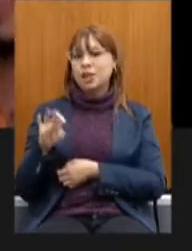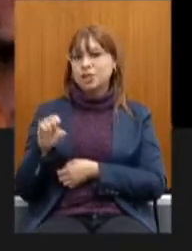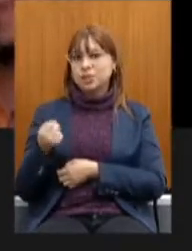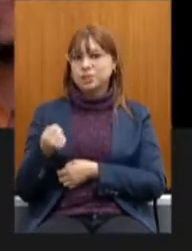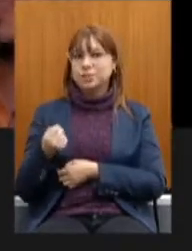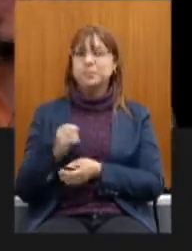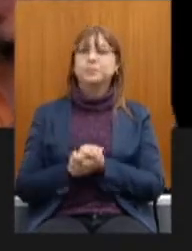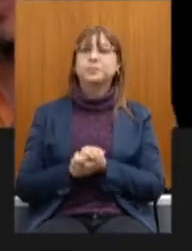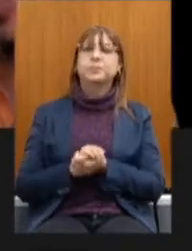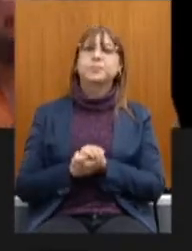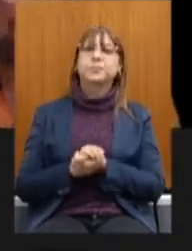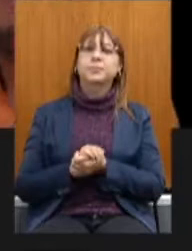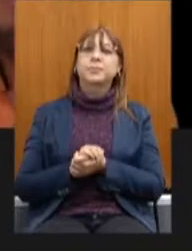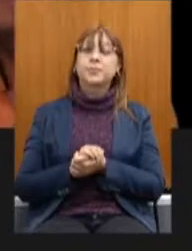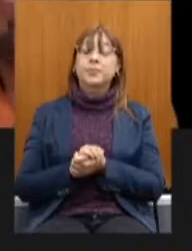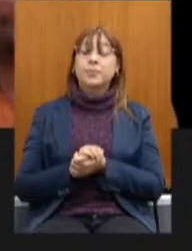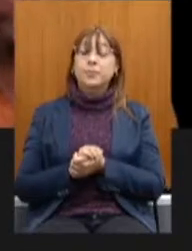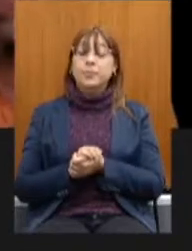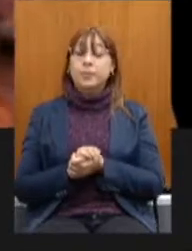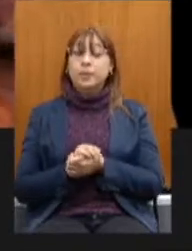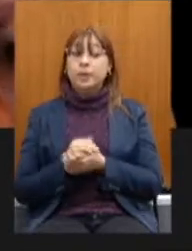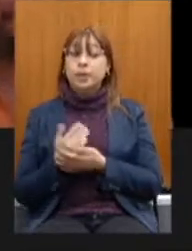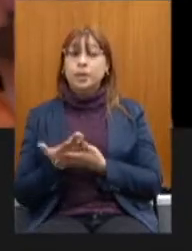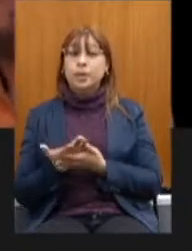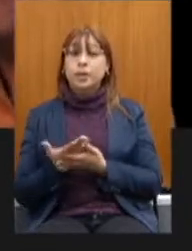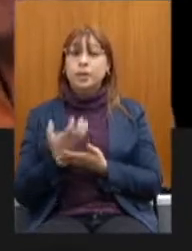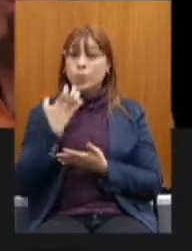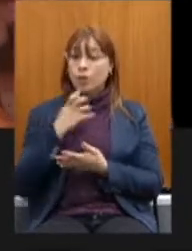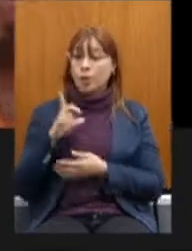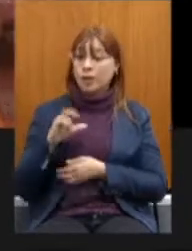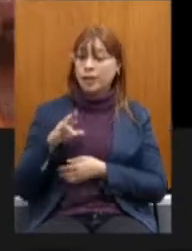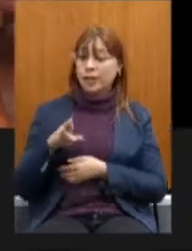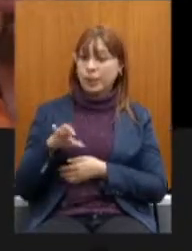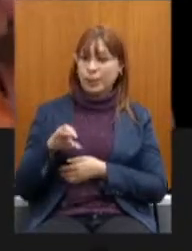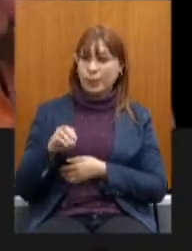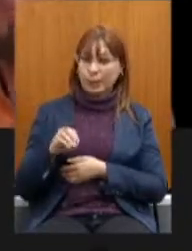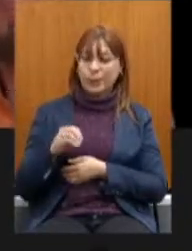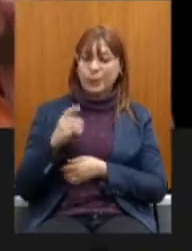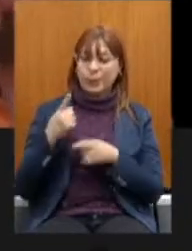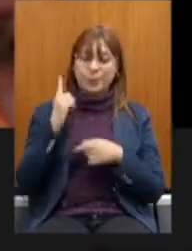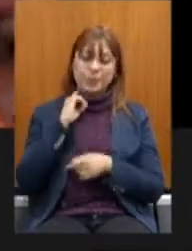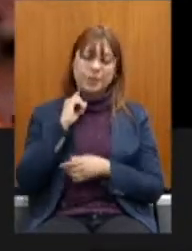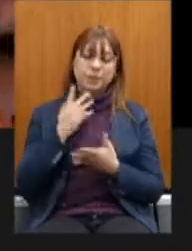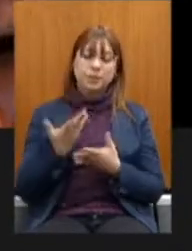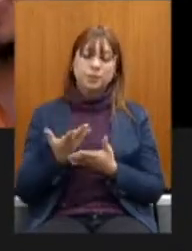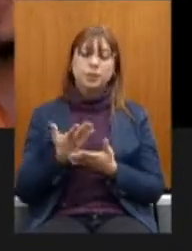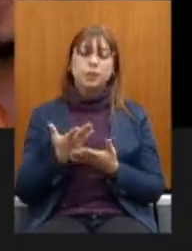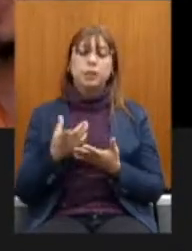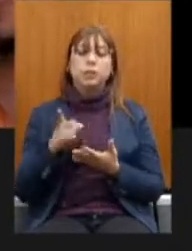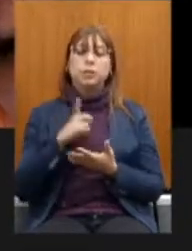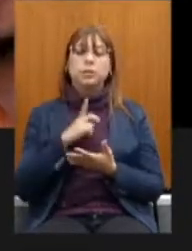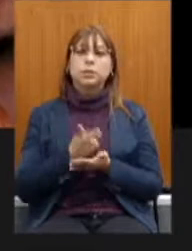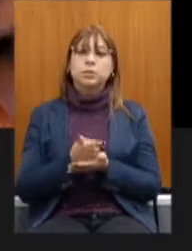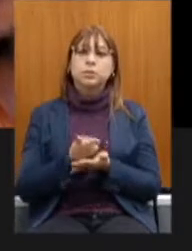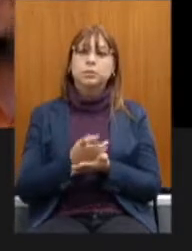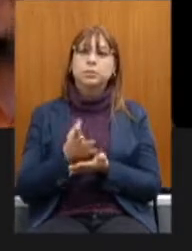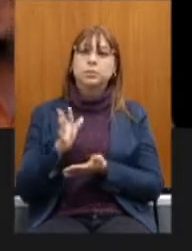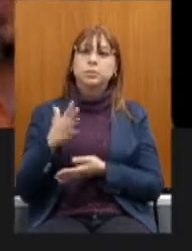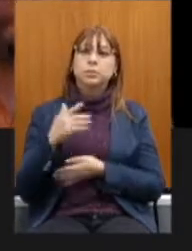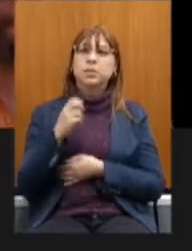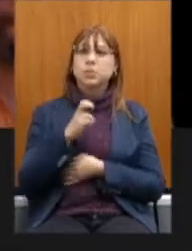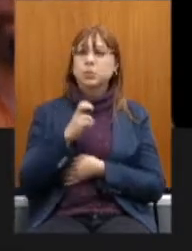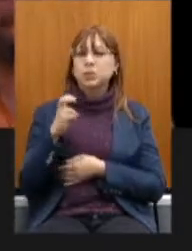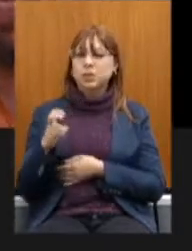Gerais. A gente tem, realizou nesses 50 anos, 87 produções operísticas com 55